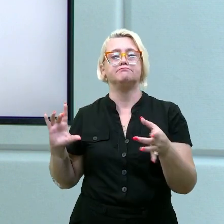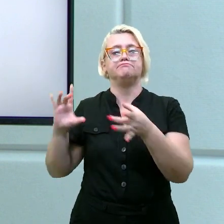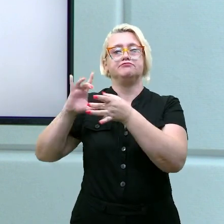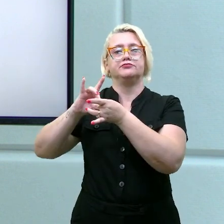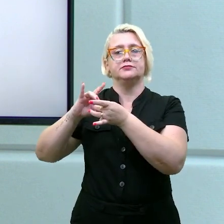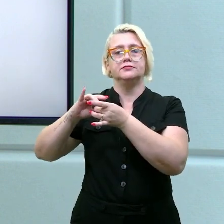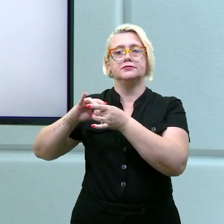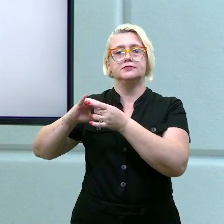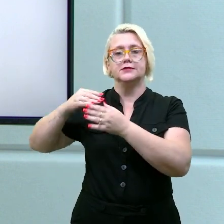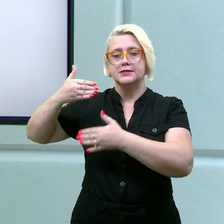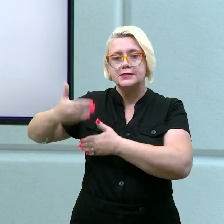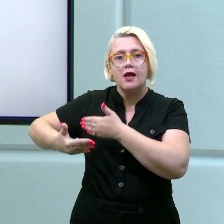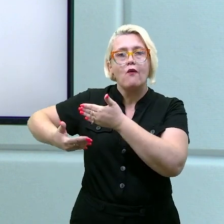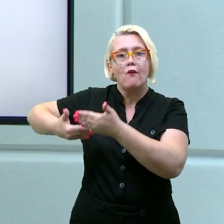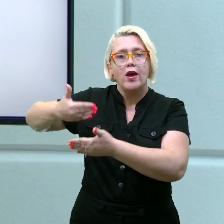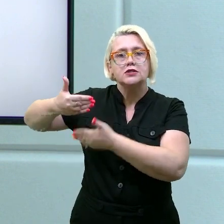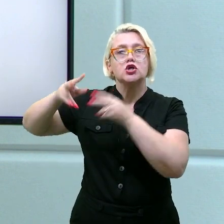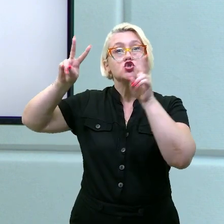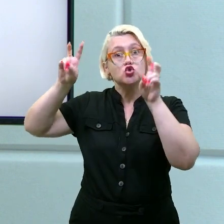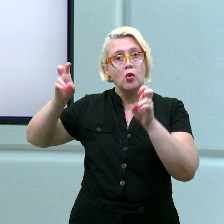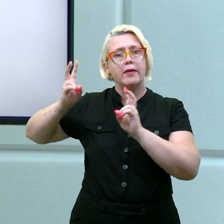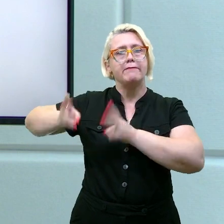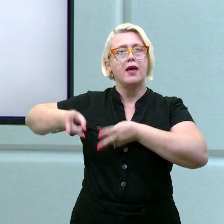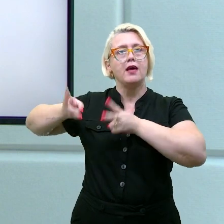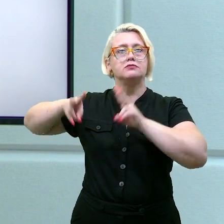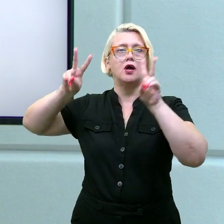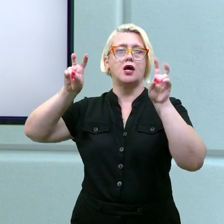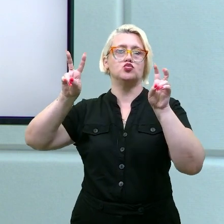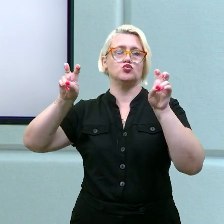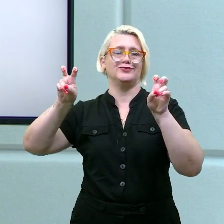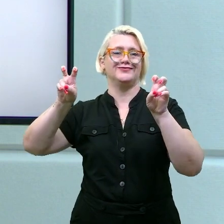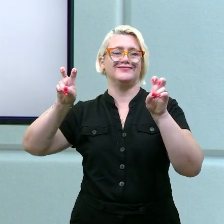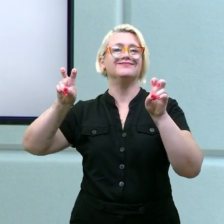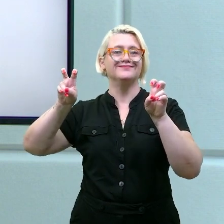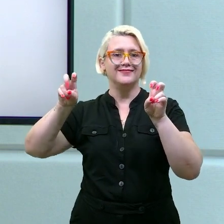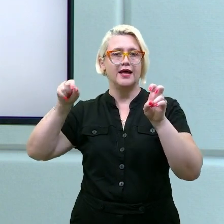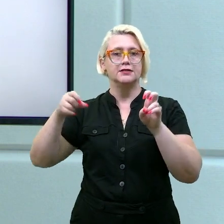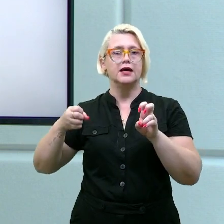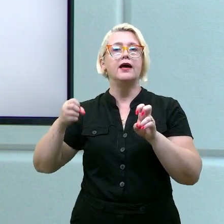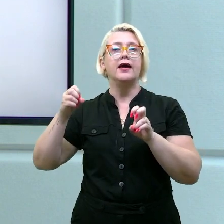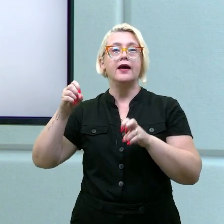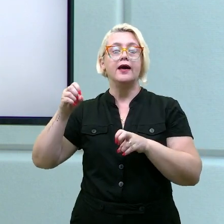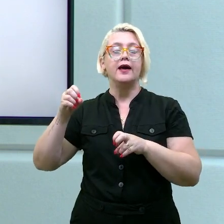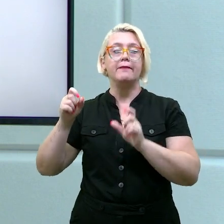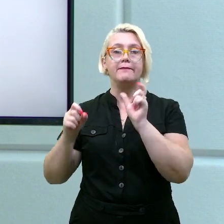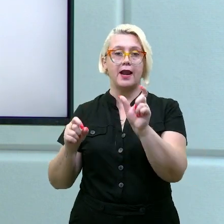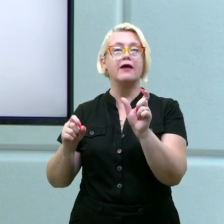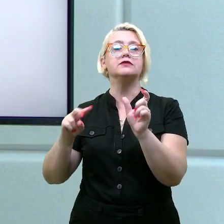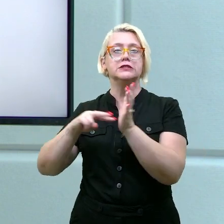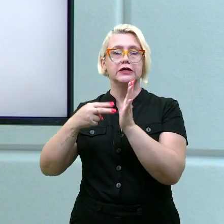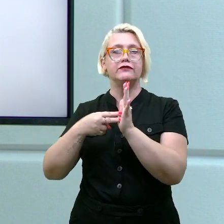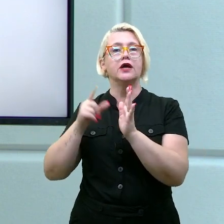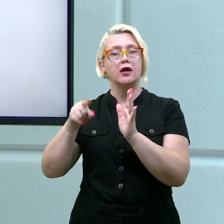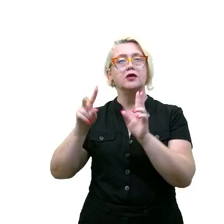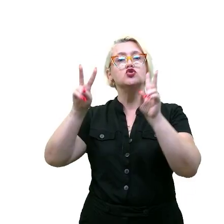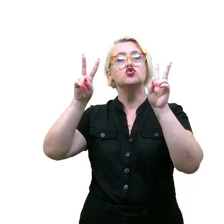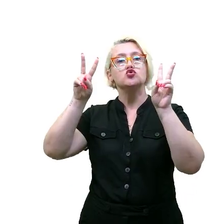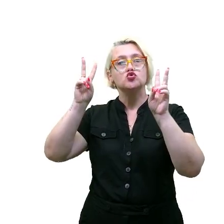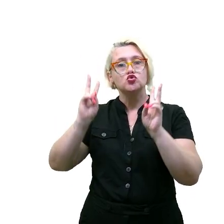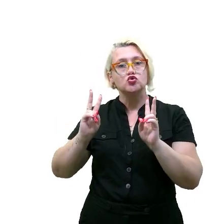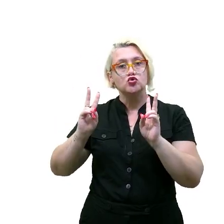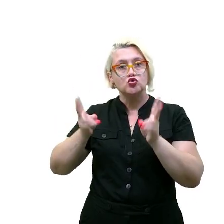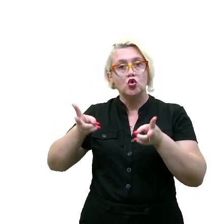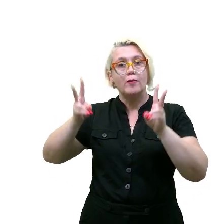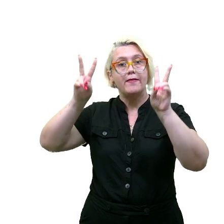uma sequência. É sobre isso, sobre o mesmo assunto. Essa expressão quer dizer isso. Certo? Então, lá. Olha,